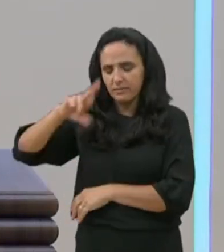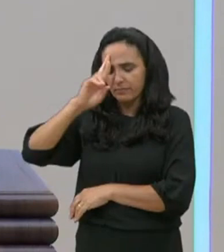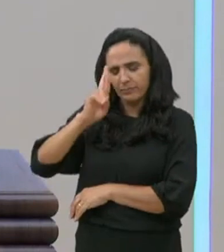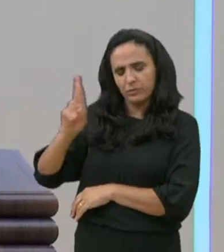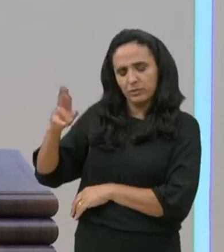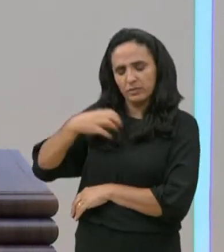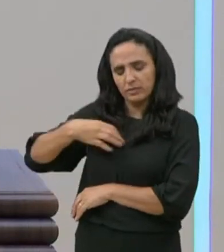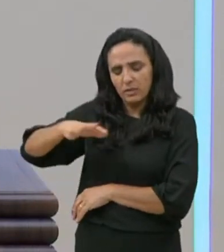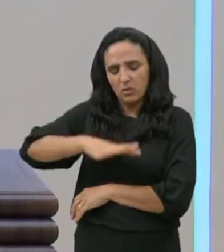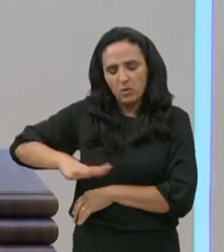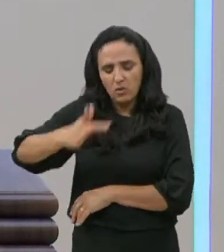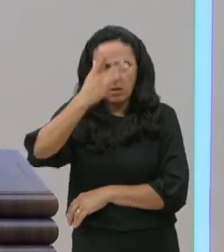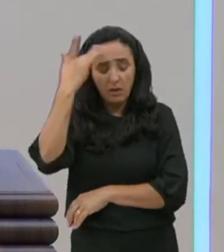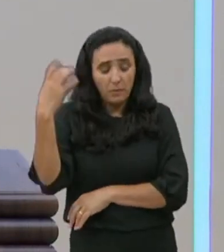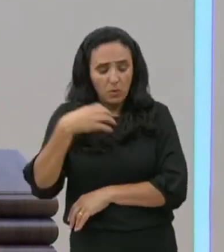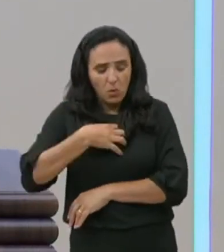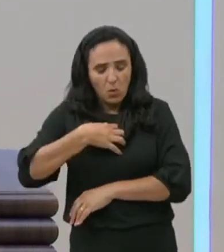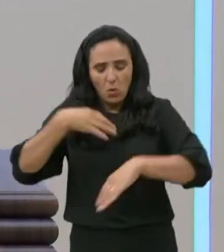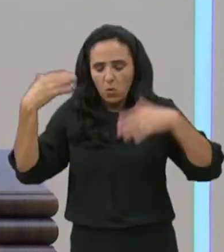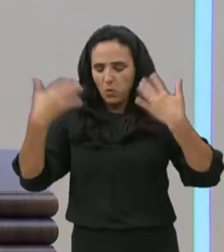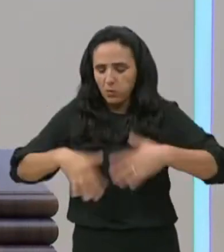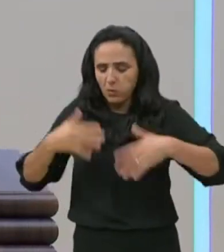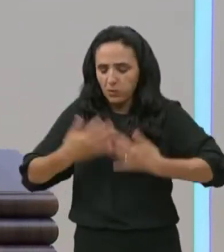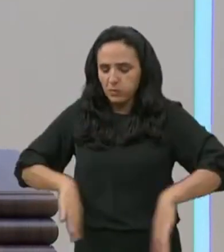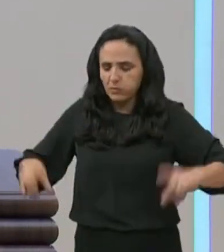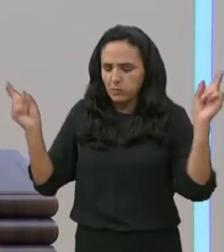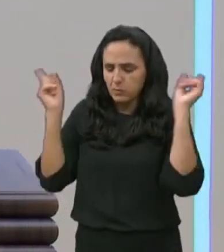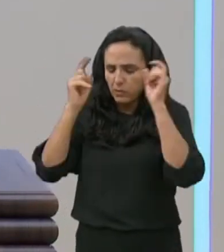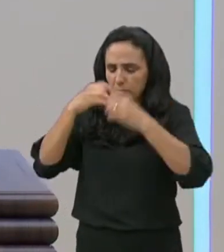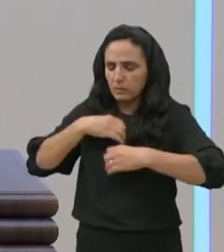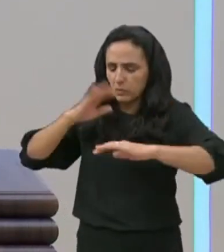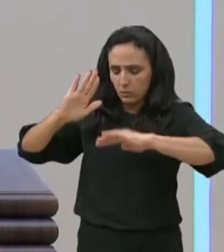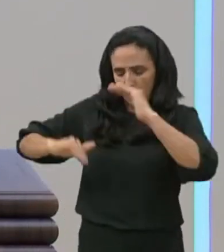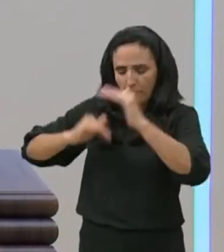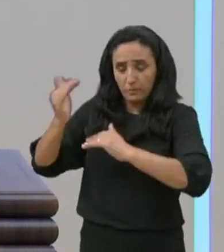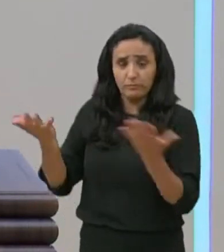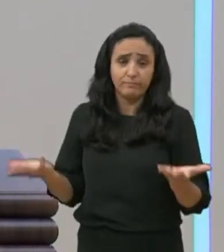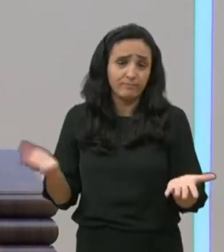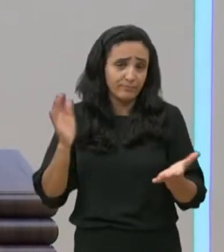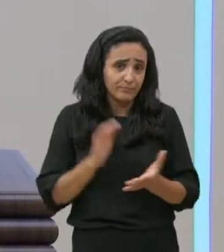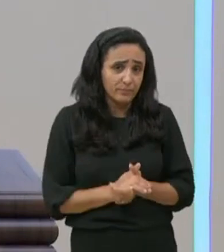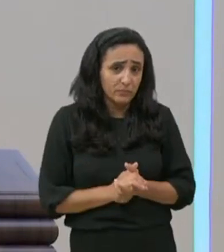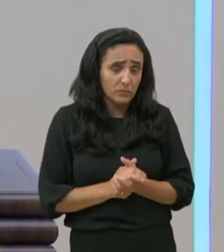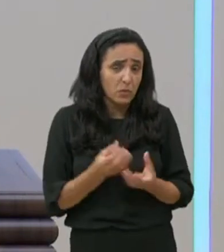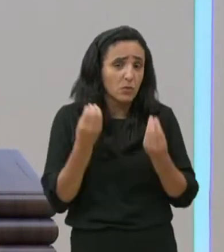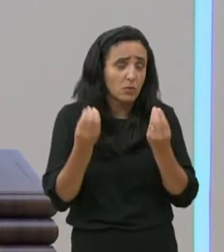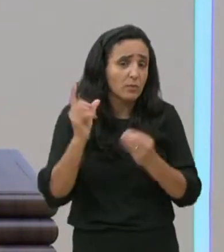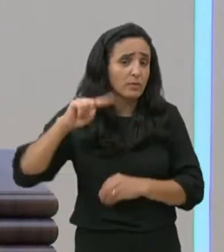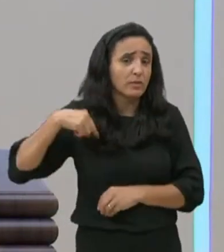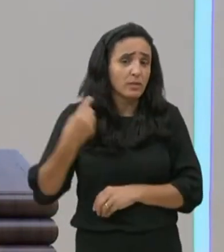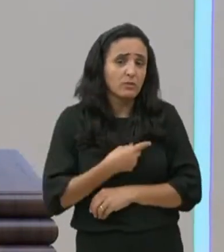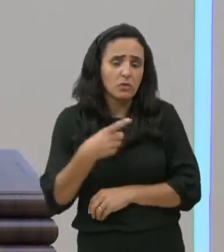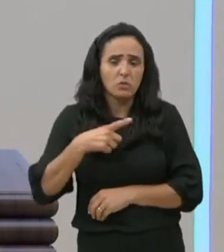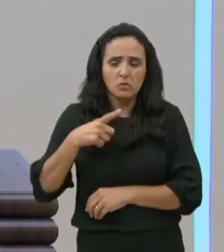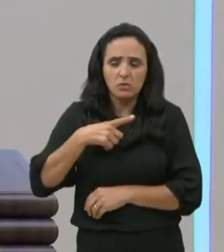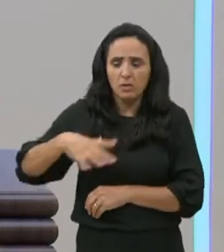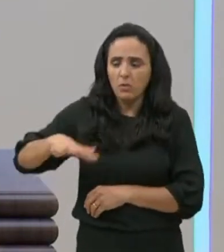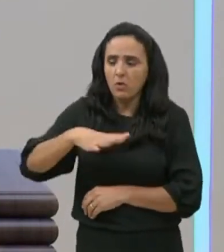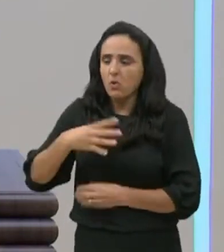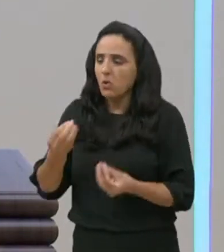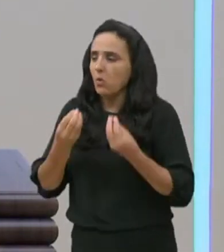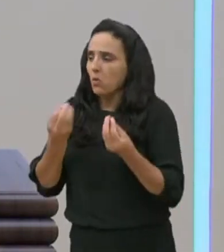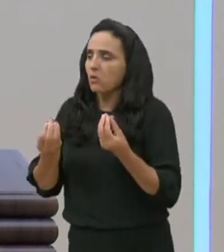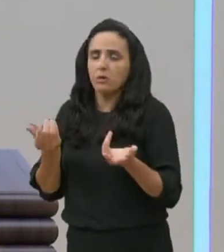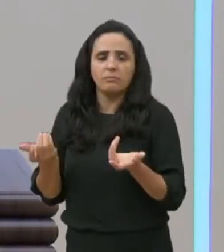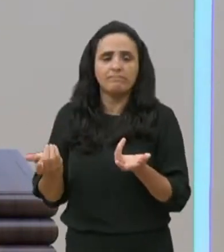e lá dentro, será que Jesus cura, será que Jesus, faz mesmo, aonde é que nós, temos esse feedback, aonde é que